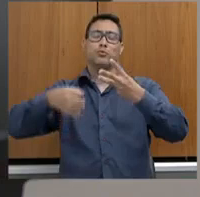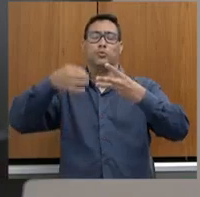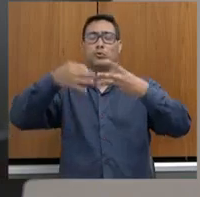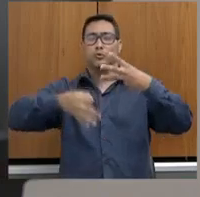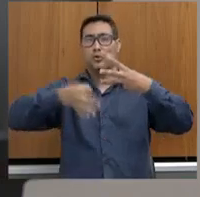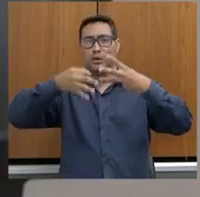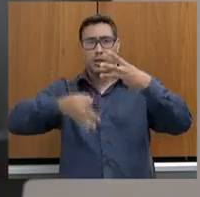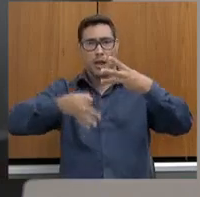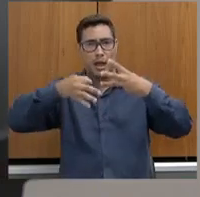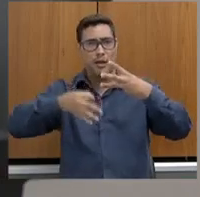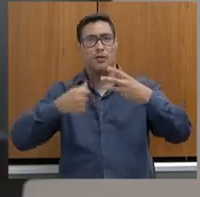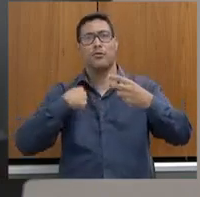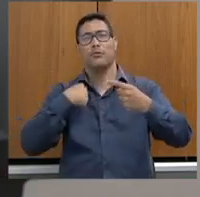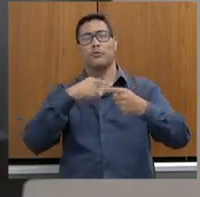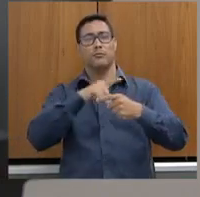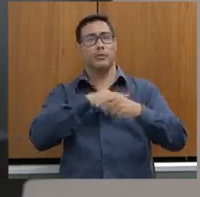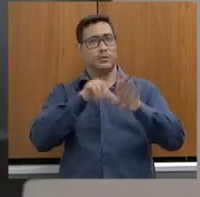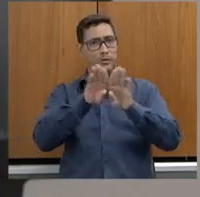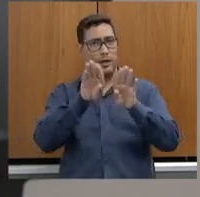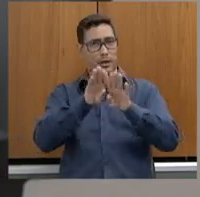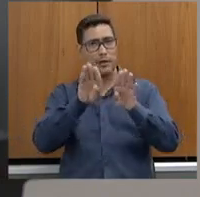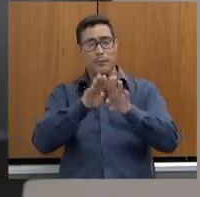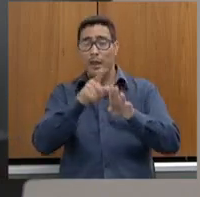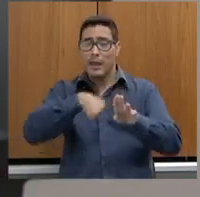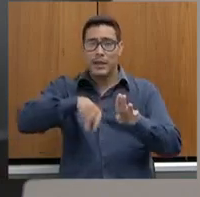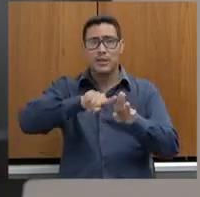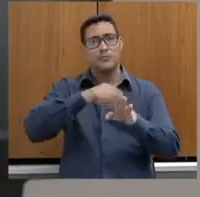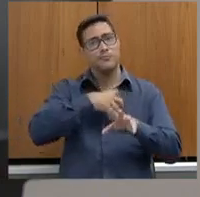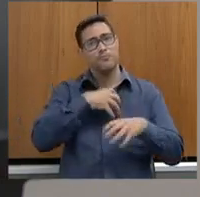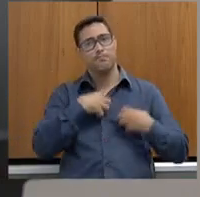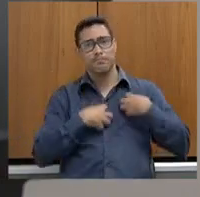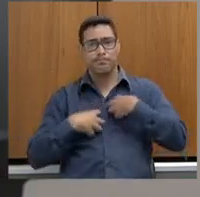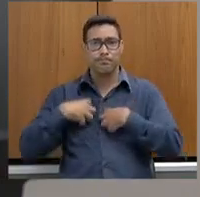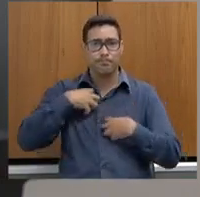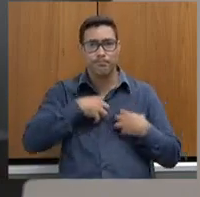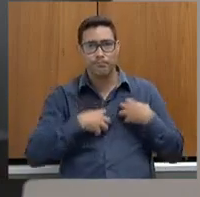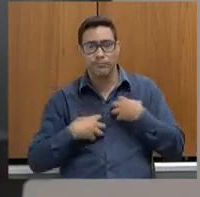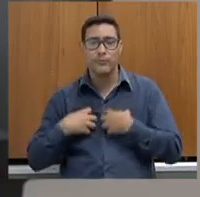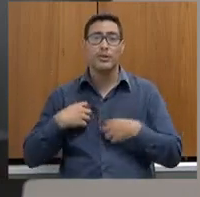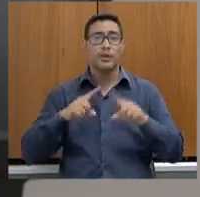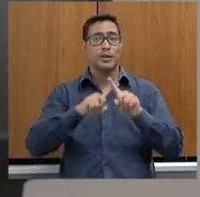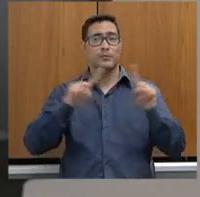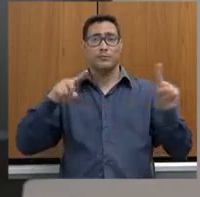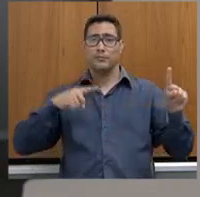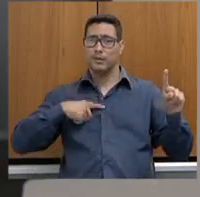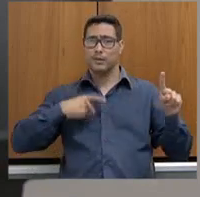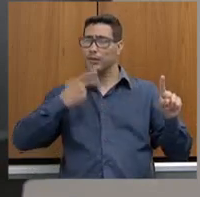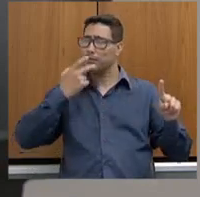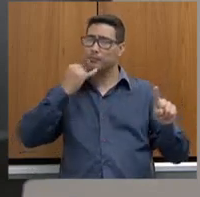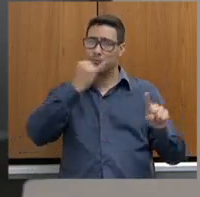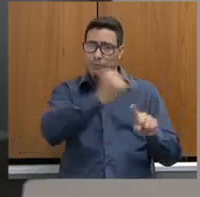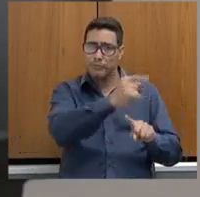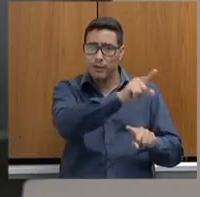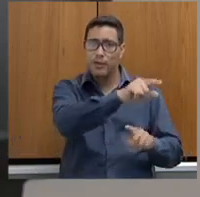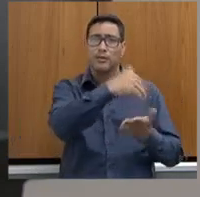promoções, isso traz uma agonia. E o pior é veio, e eu falei para o secretário, ele vai lembrar aqui,